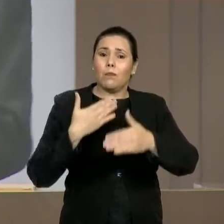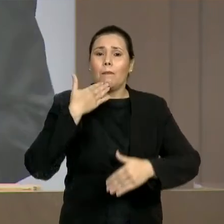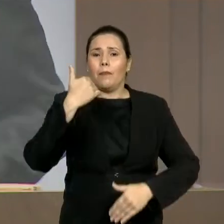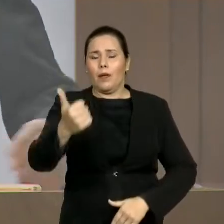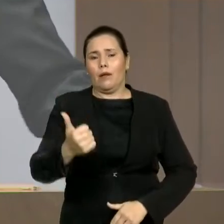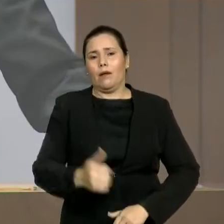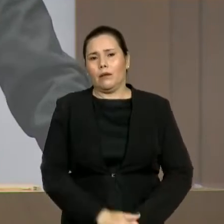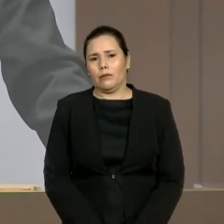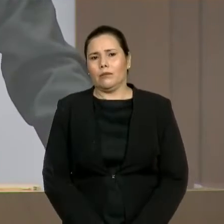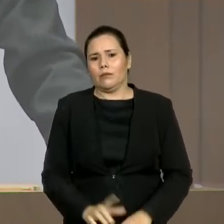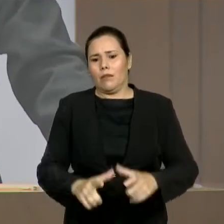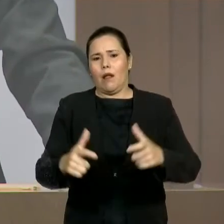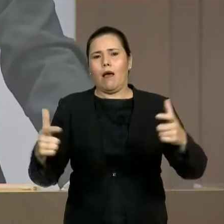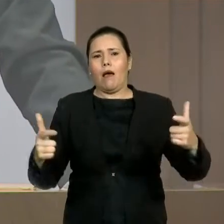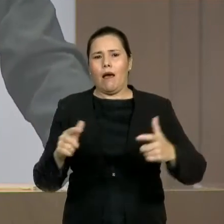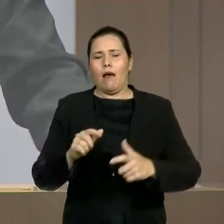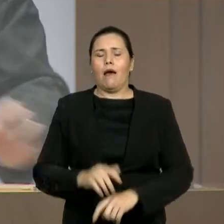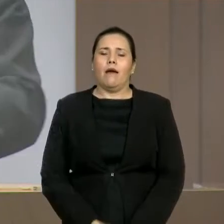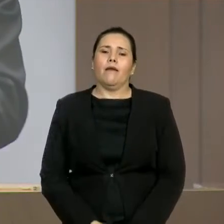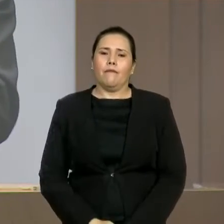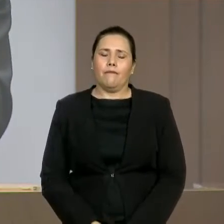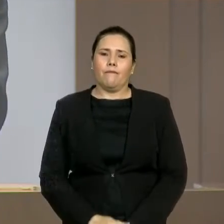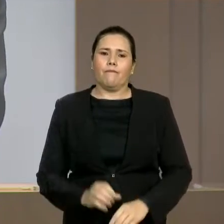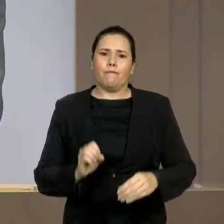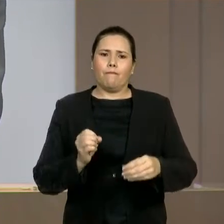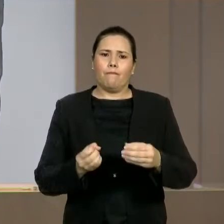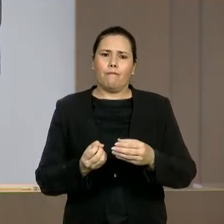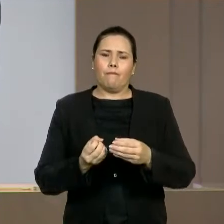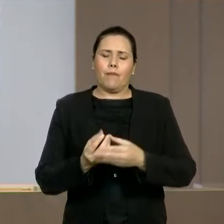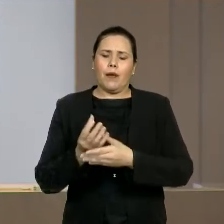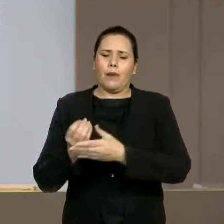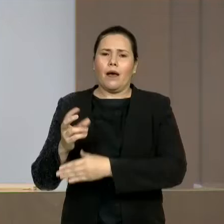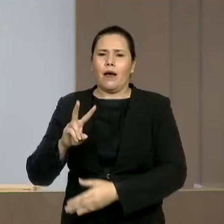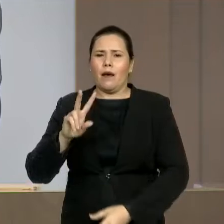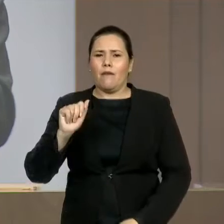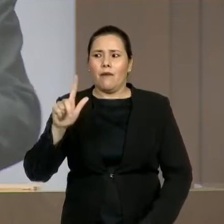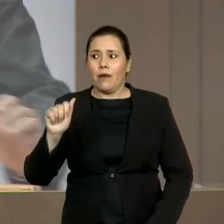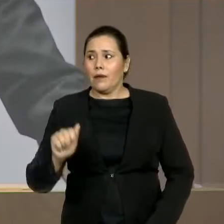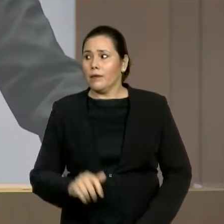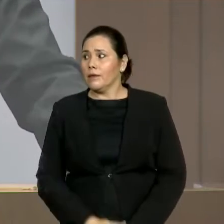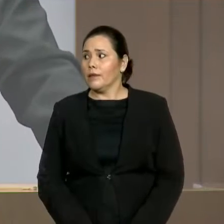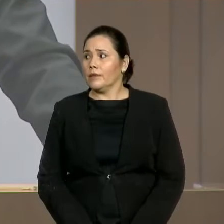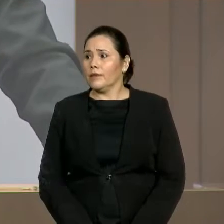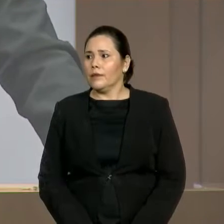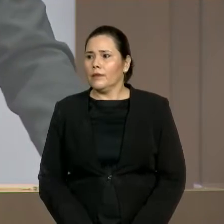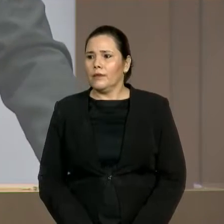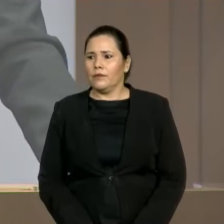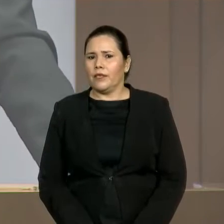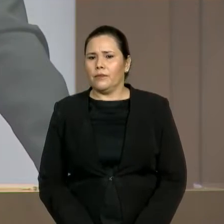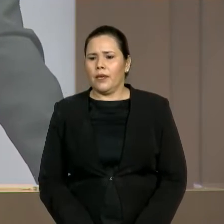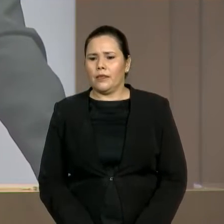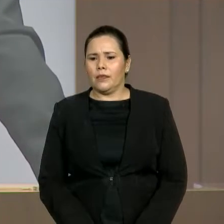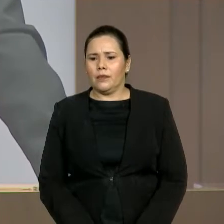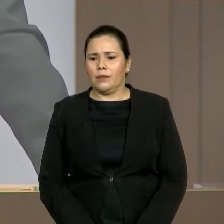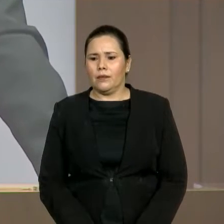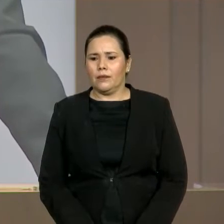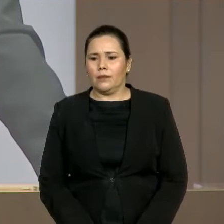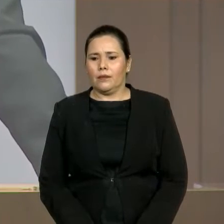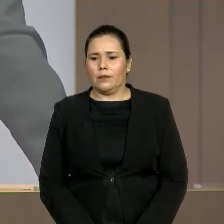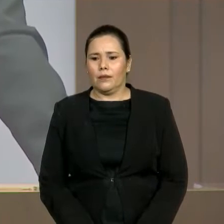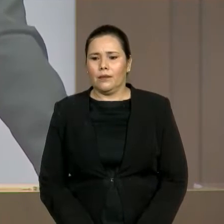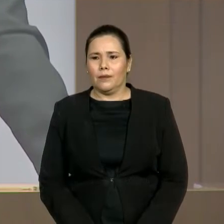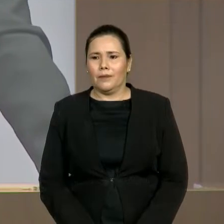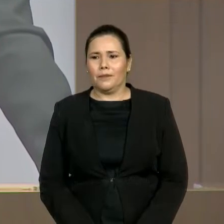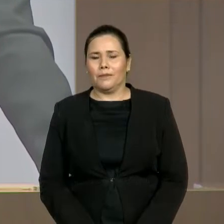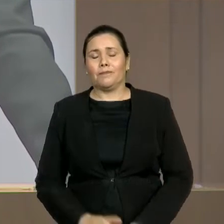Quero dizer, presidente, portanto, que a educação infantil é um direito das nossas crianças e de suas famílias. E